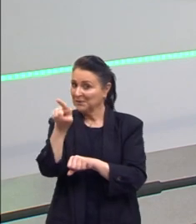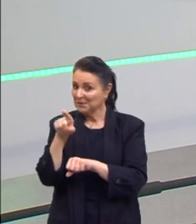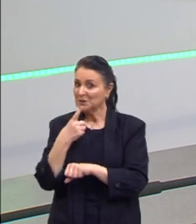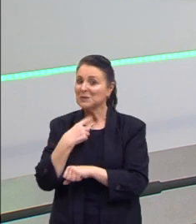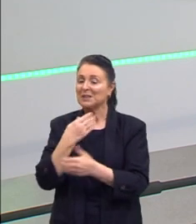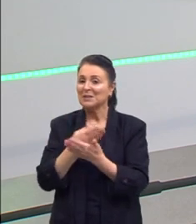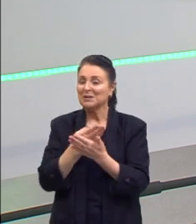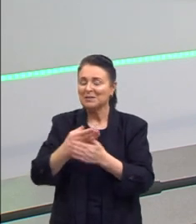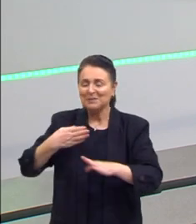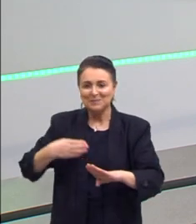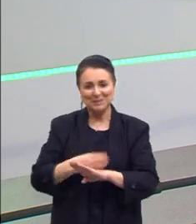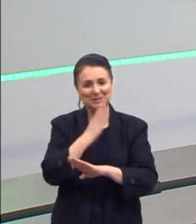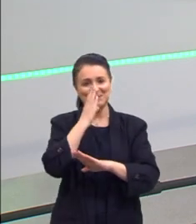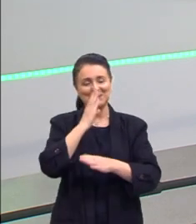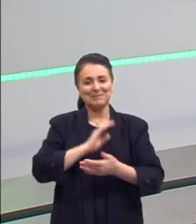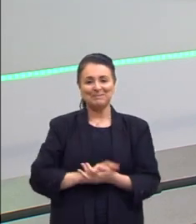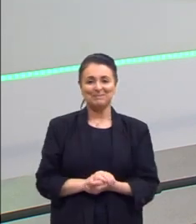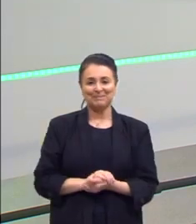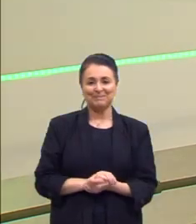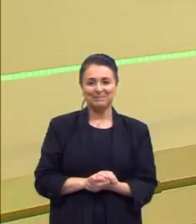partiu passar.